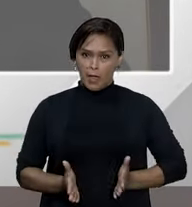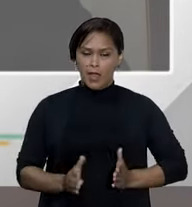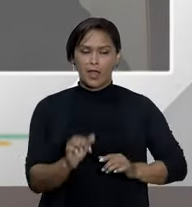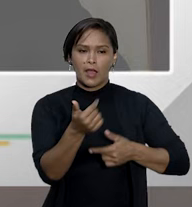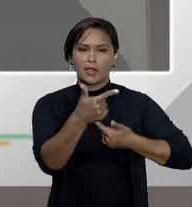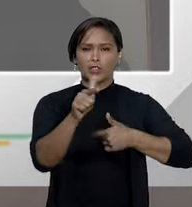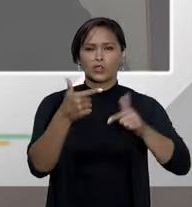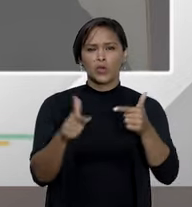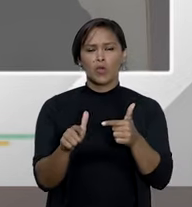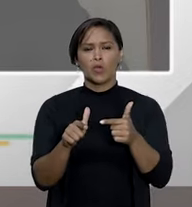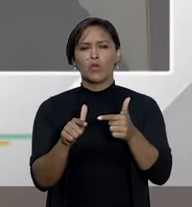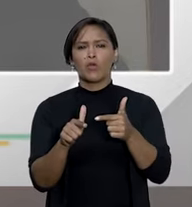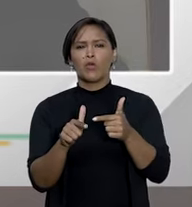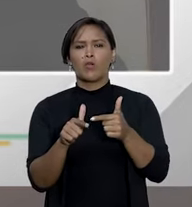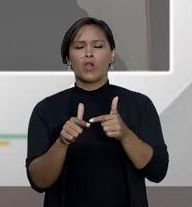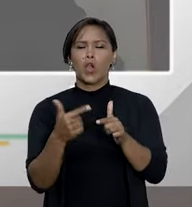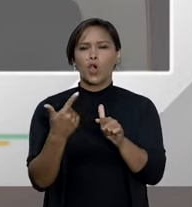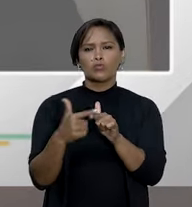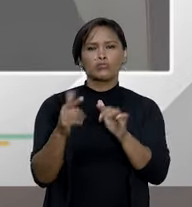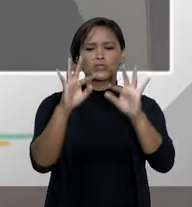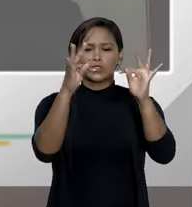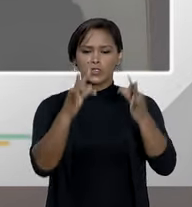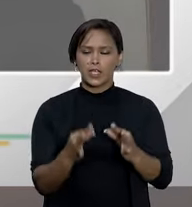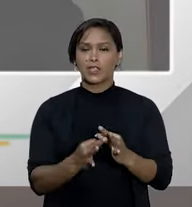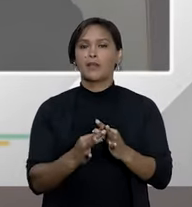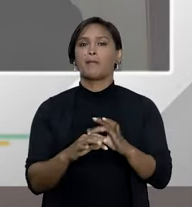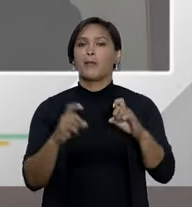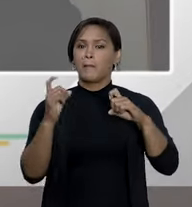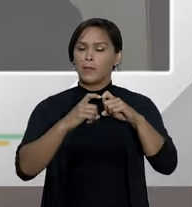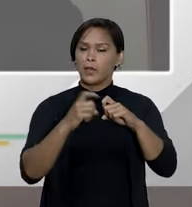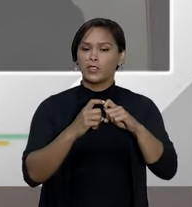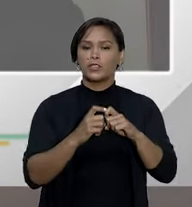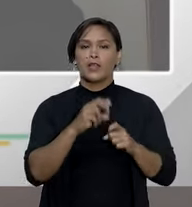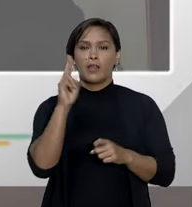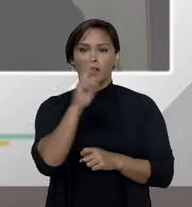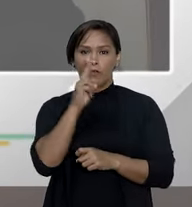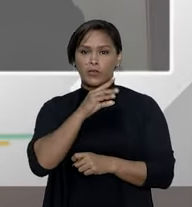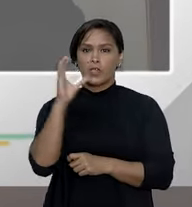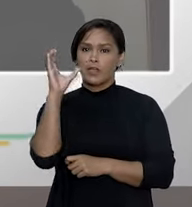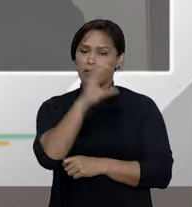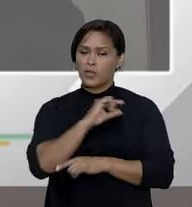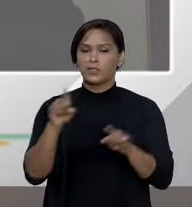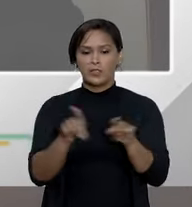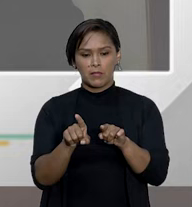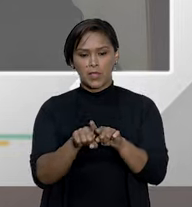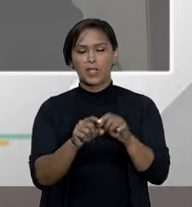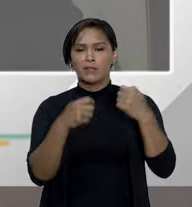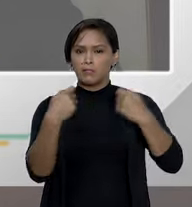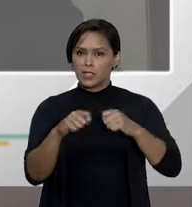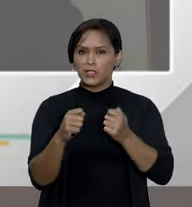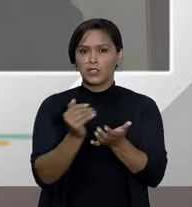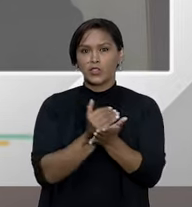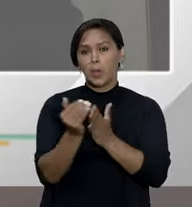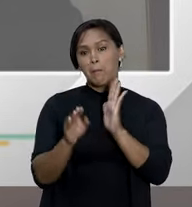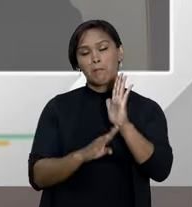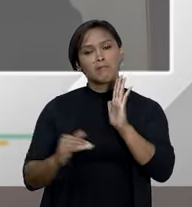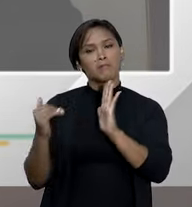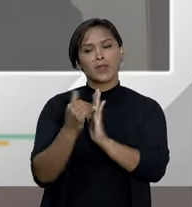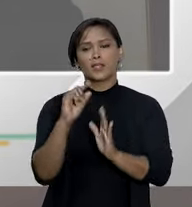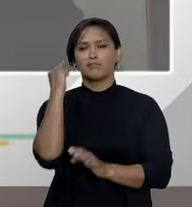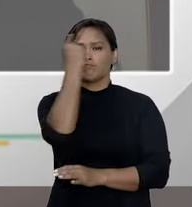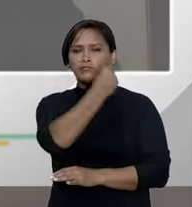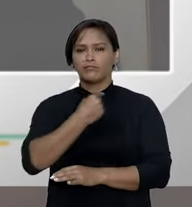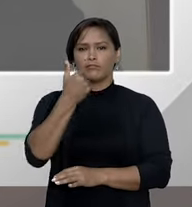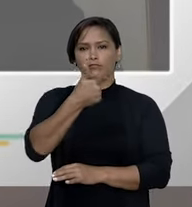outras intervenções, e para os casos de emergência e urgência, esse prazo deve ser no máximo 24 horas.